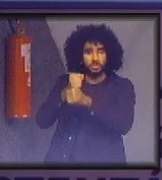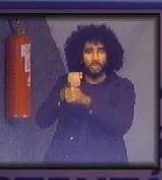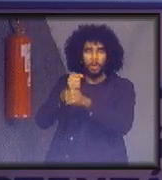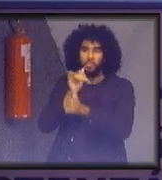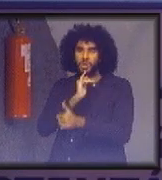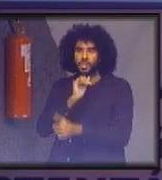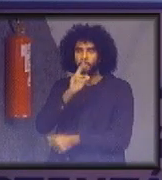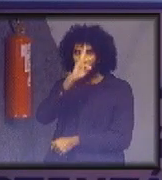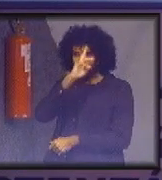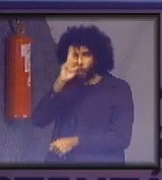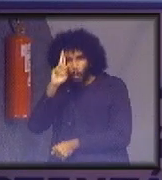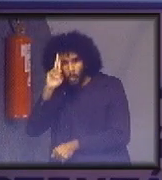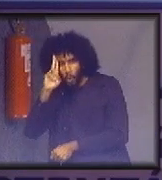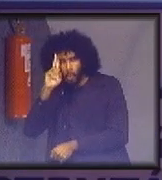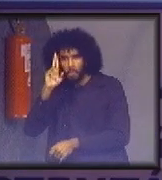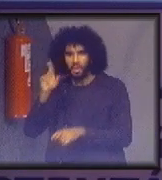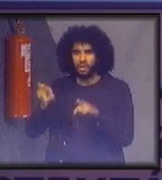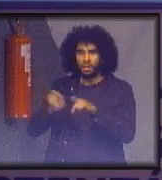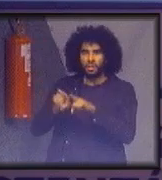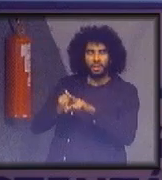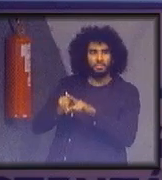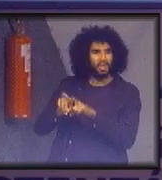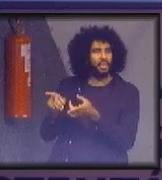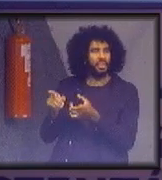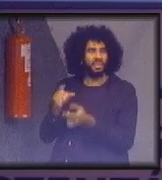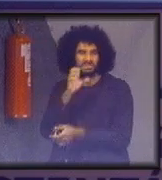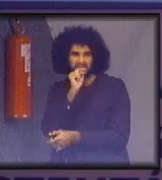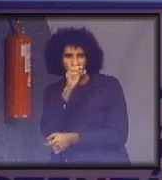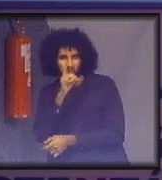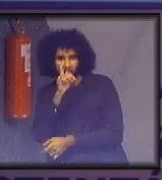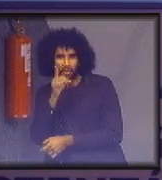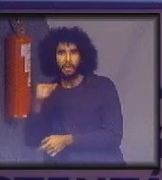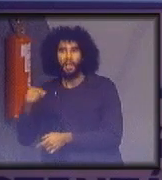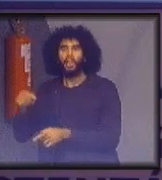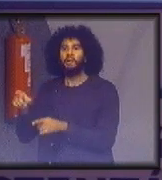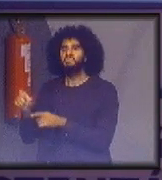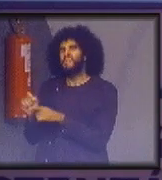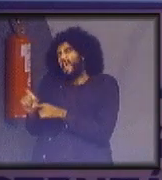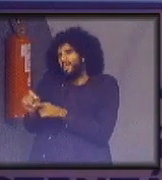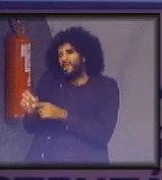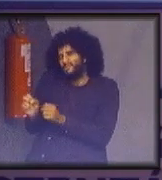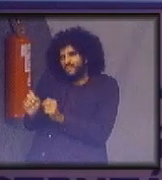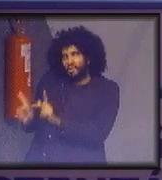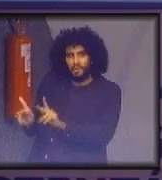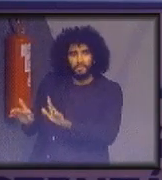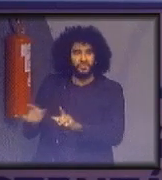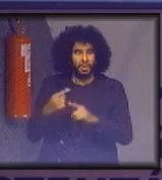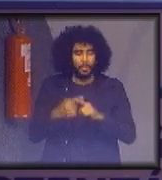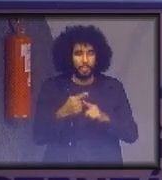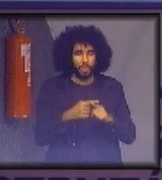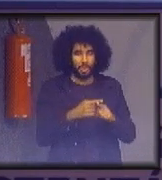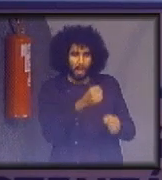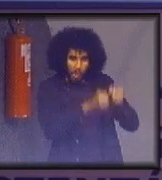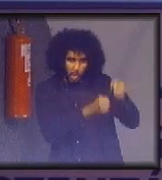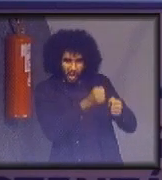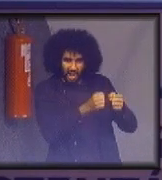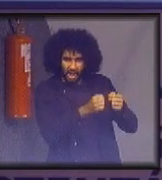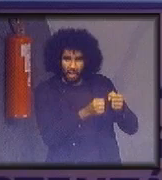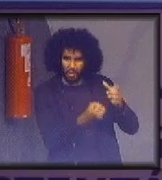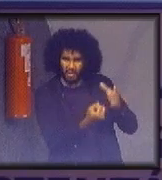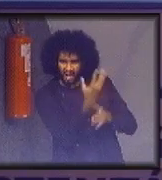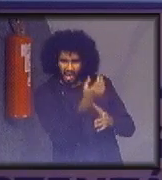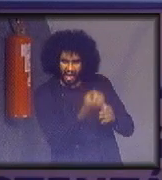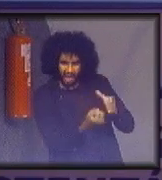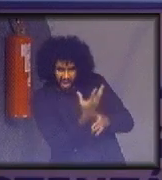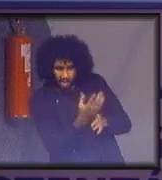Uber e durante o fim de semana por um aluguel. Se as pessoas fizerem isso, o carro deixa de ser fabricado e